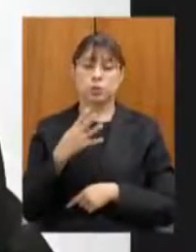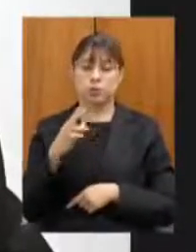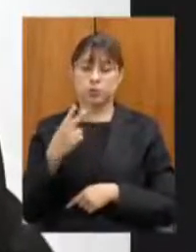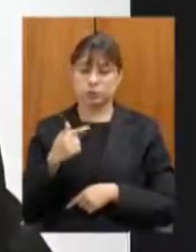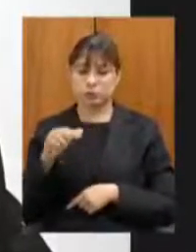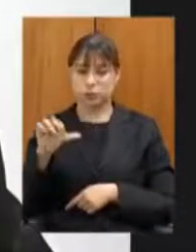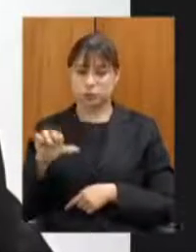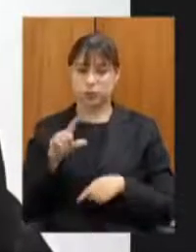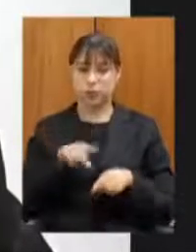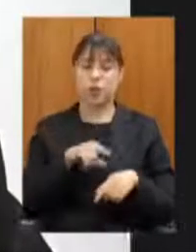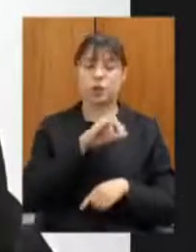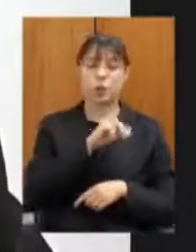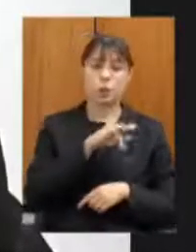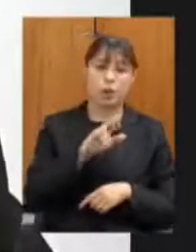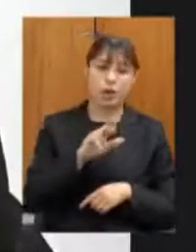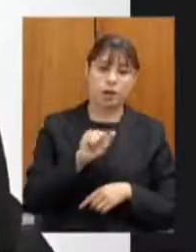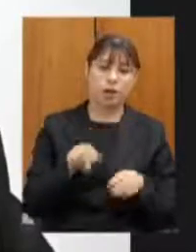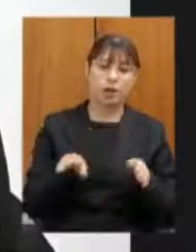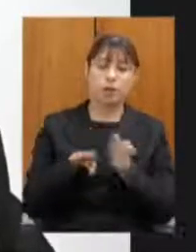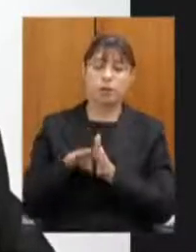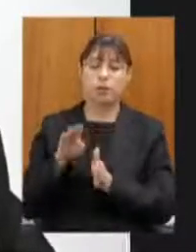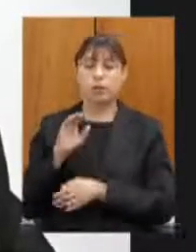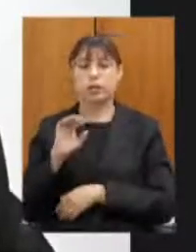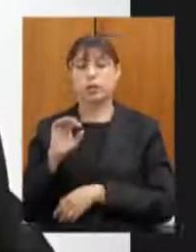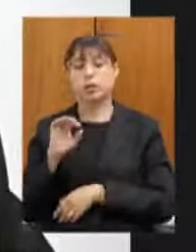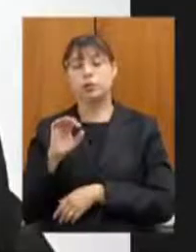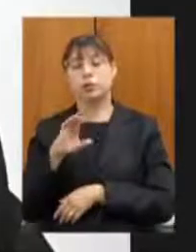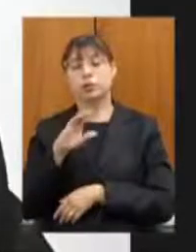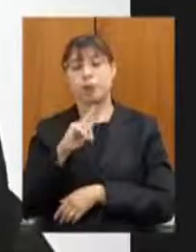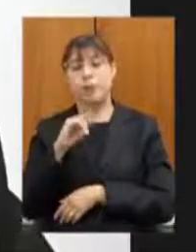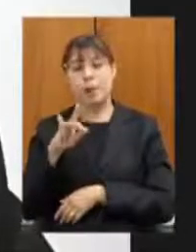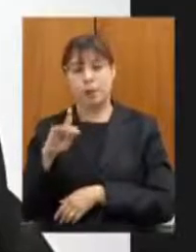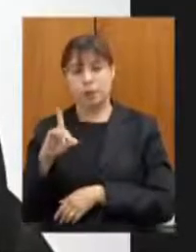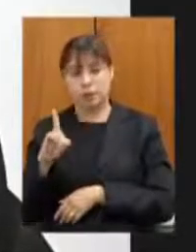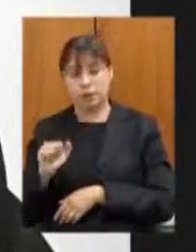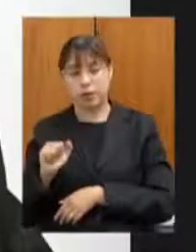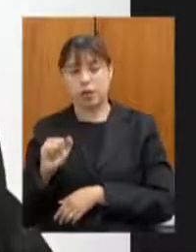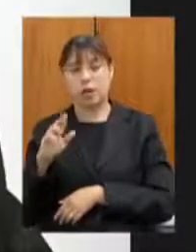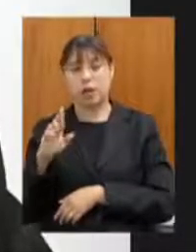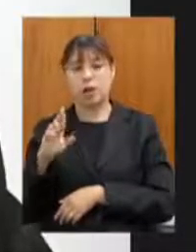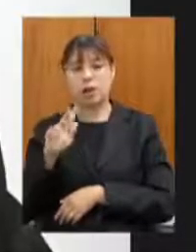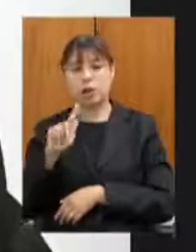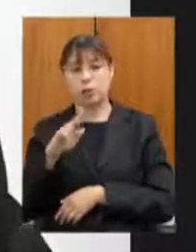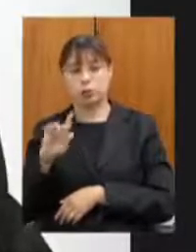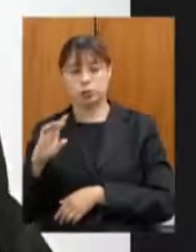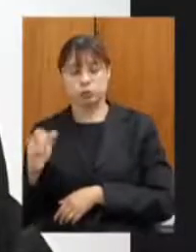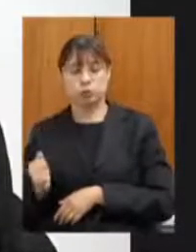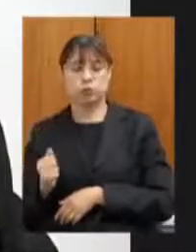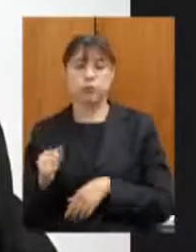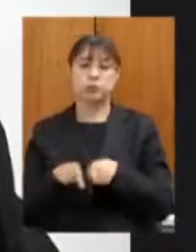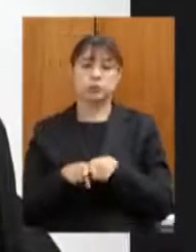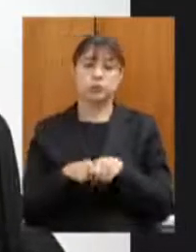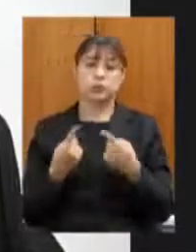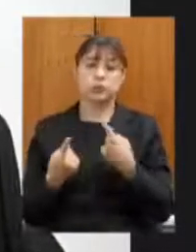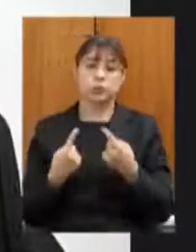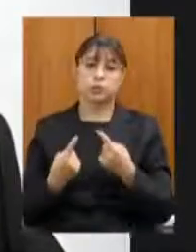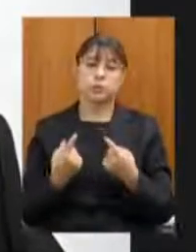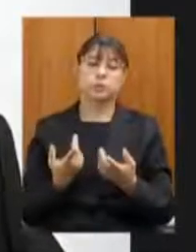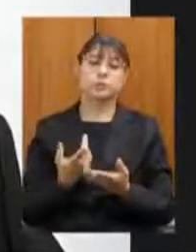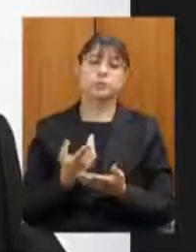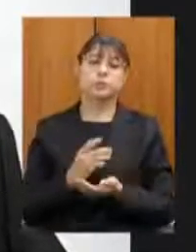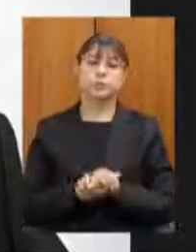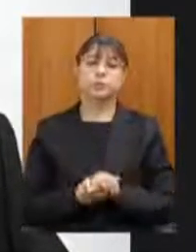januária a Chapada Gaúcha e do trecho de melhorias de cascalhamento do trecho que interliga Urucuia